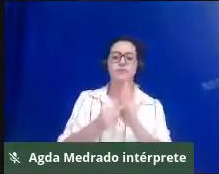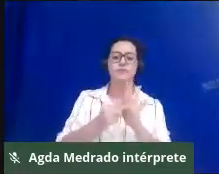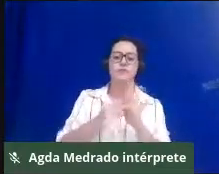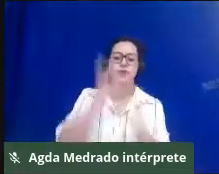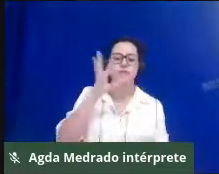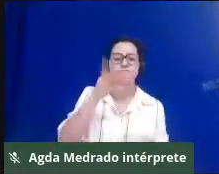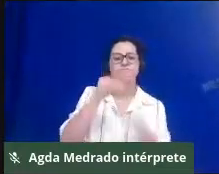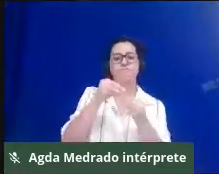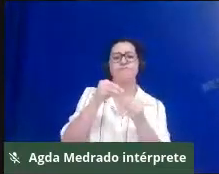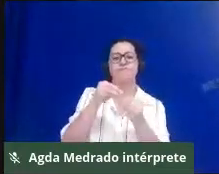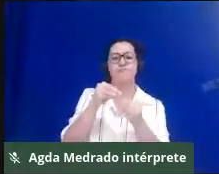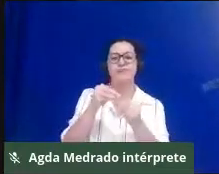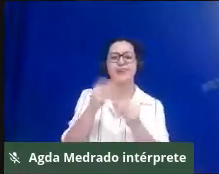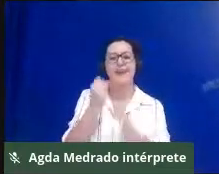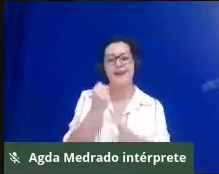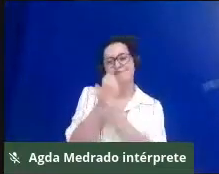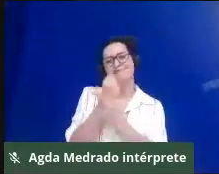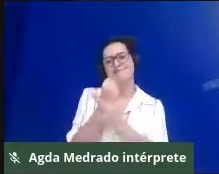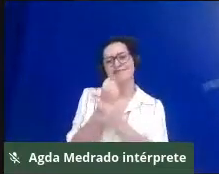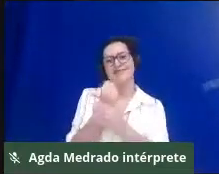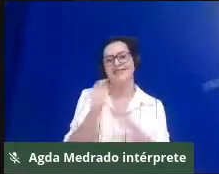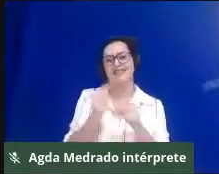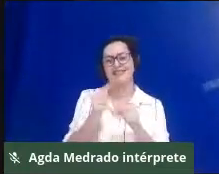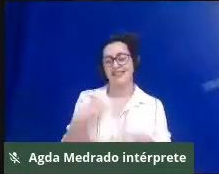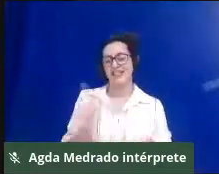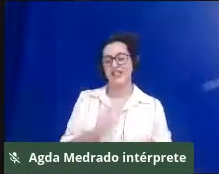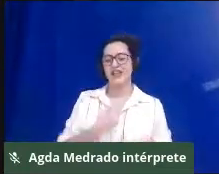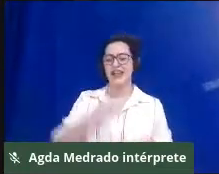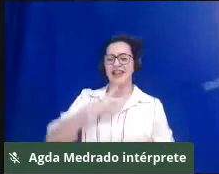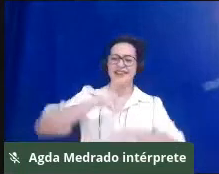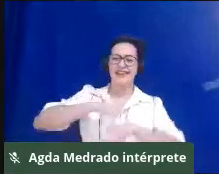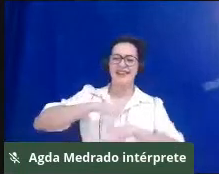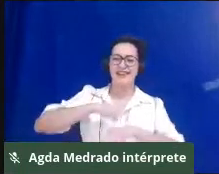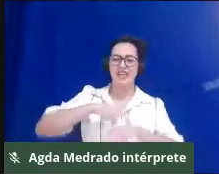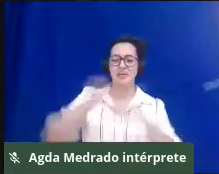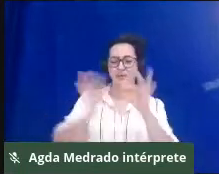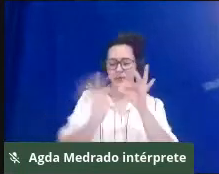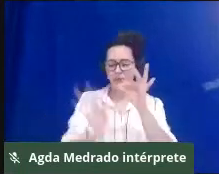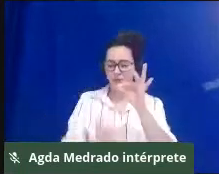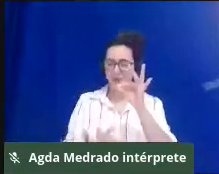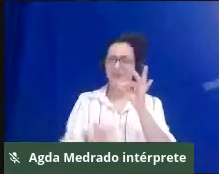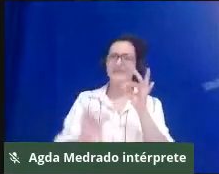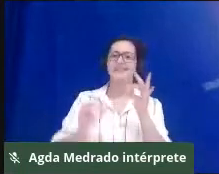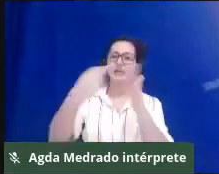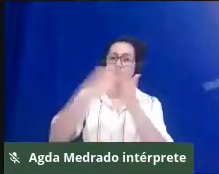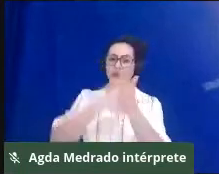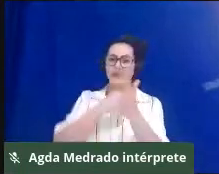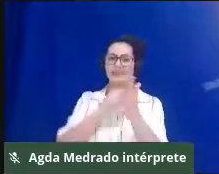ter tempo, debate, para colocar outras questões em torno a ele. Obrigado,